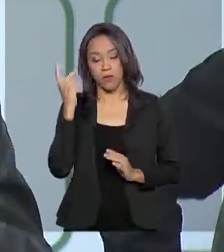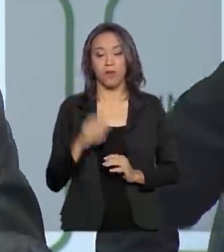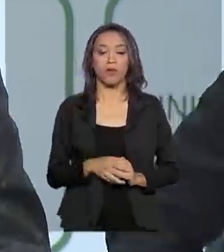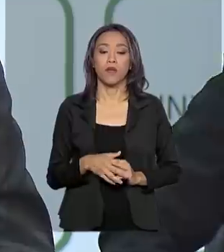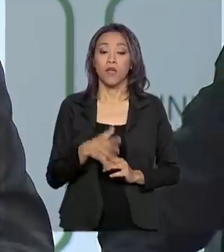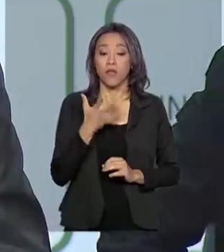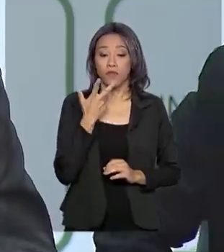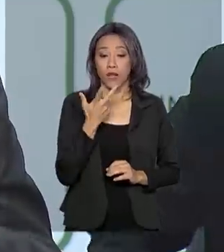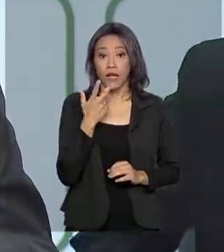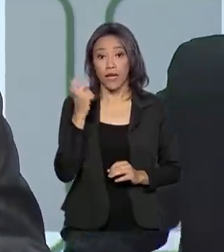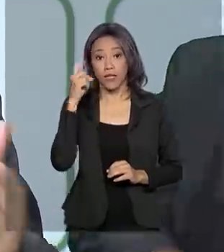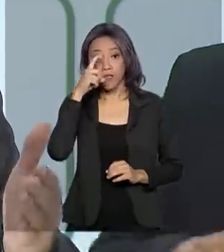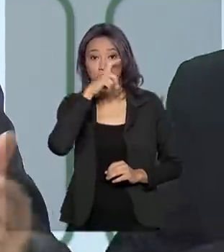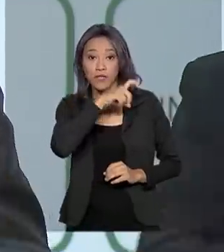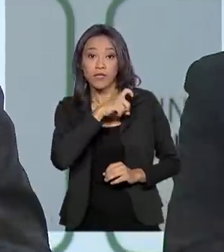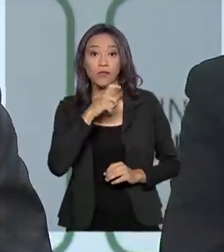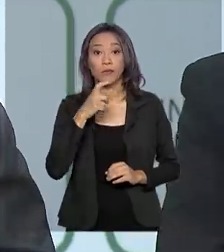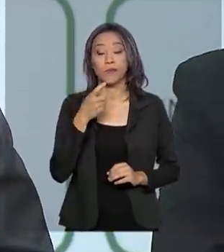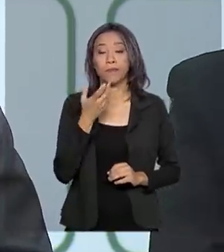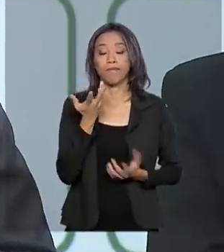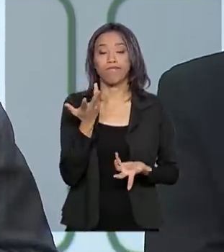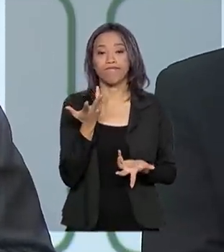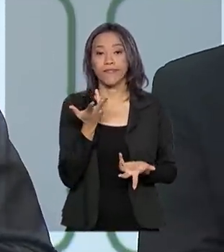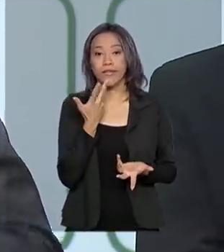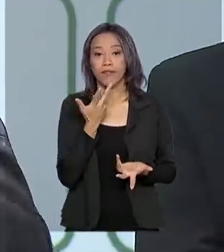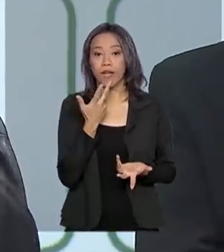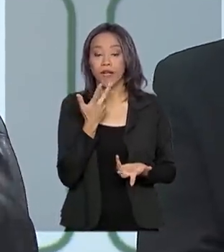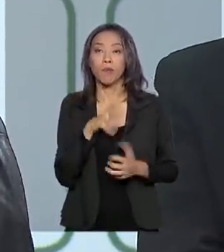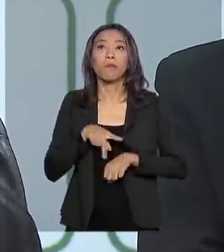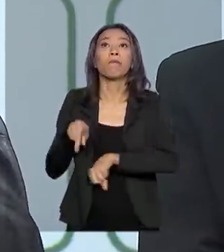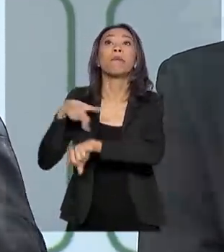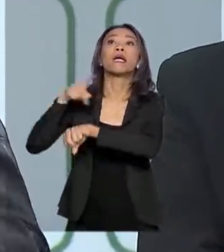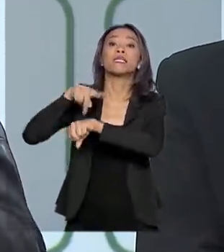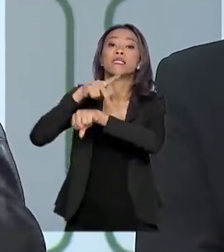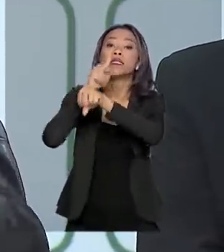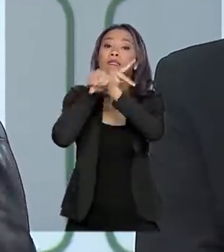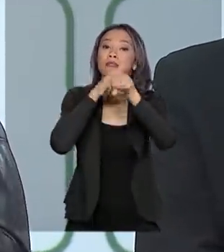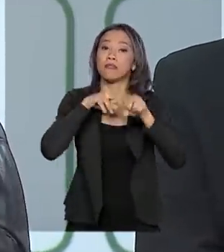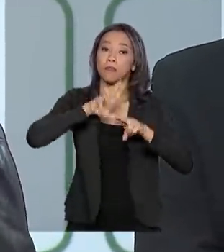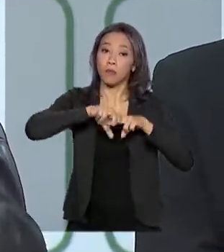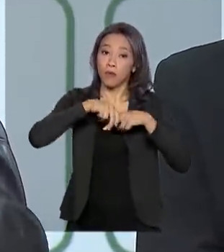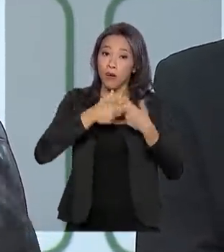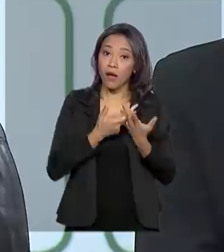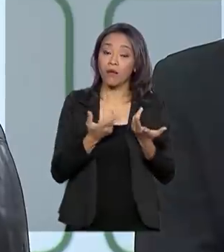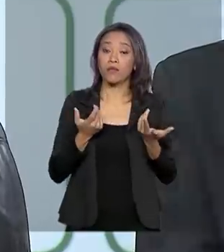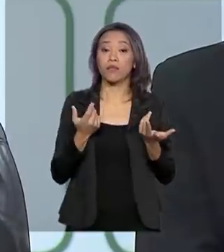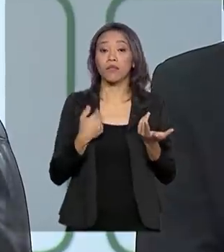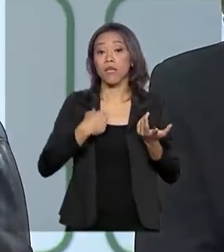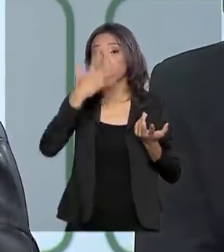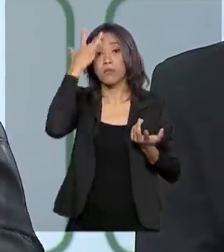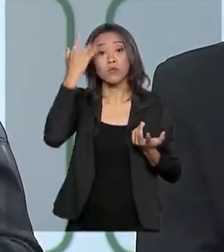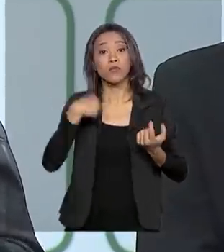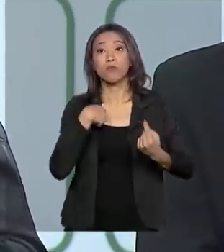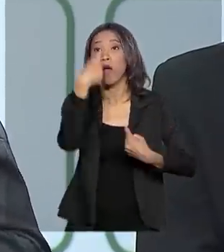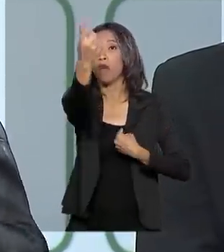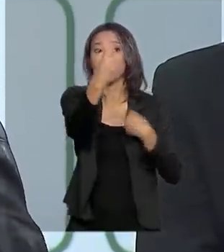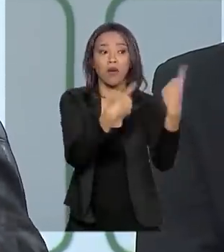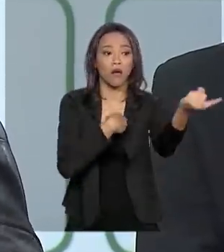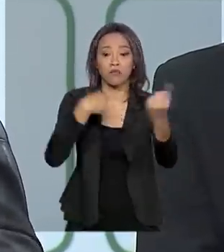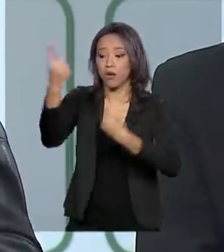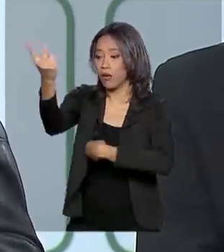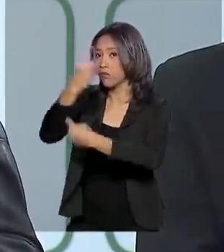difícil você pautar por países, por conta desta mobilidade que as pessoas fazem.